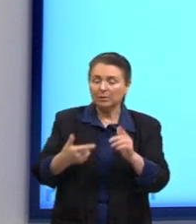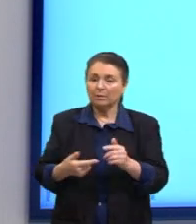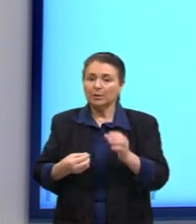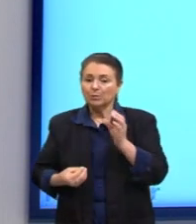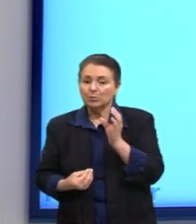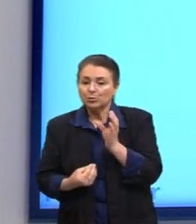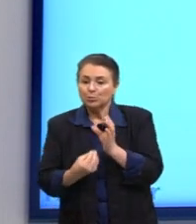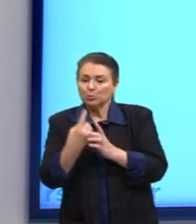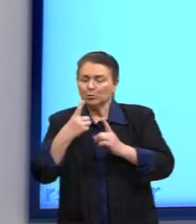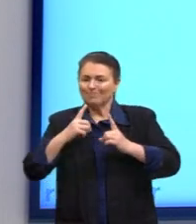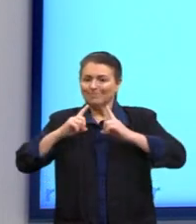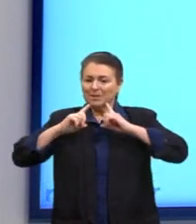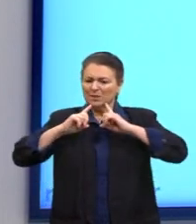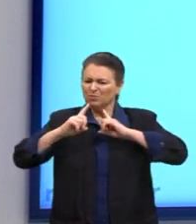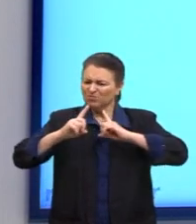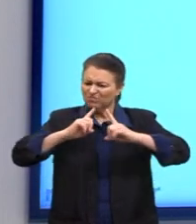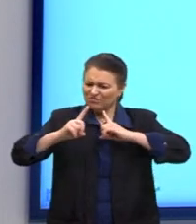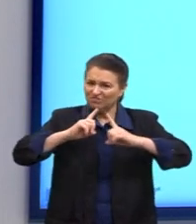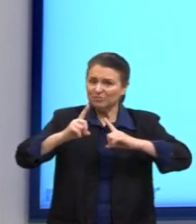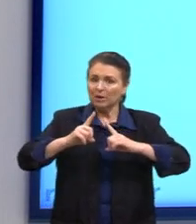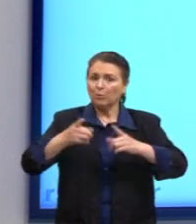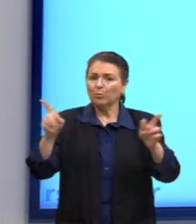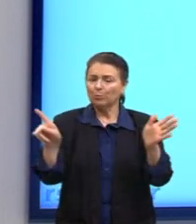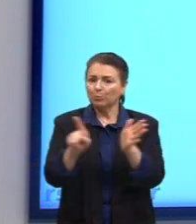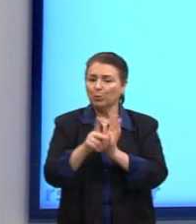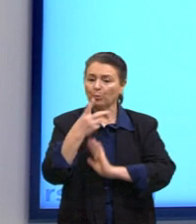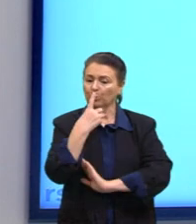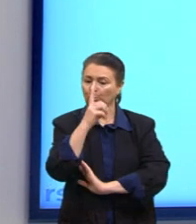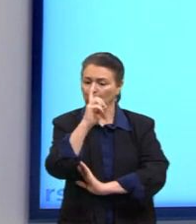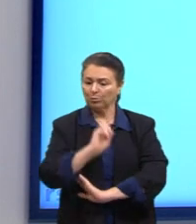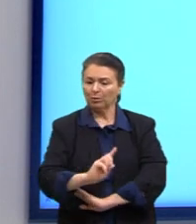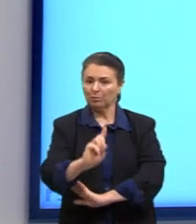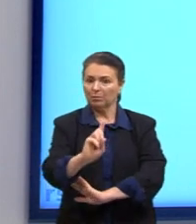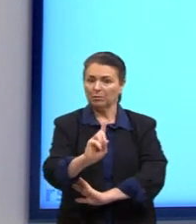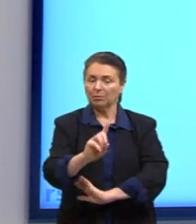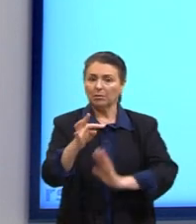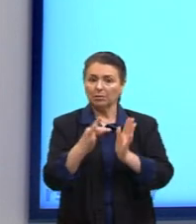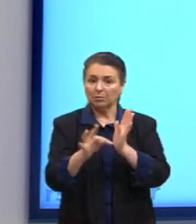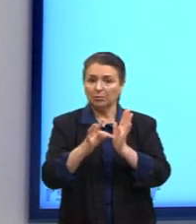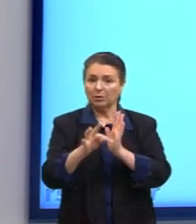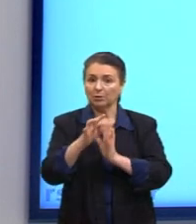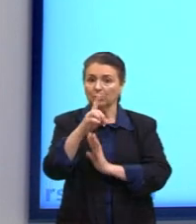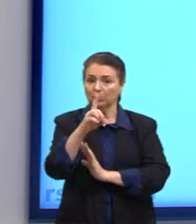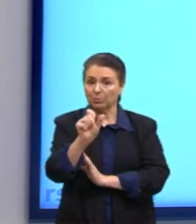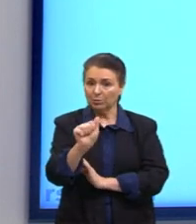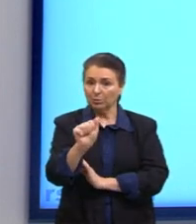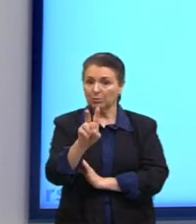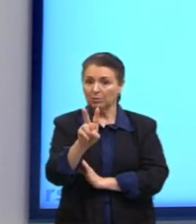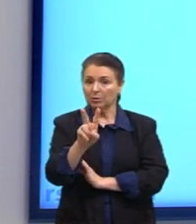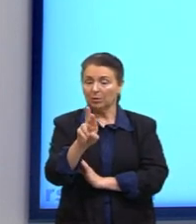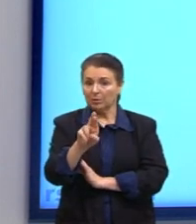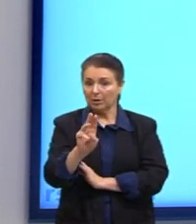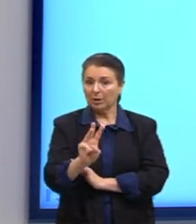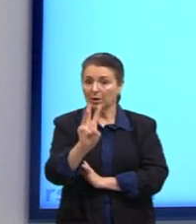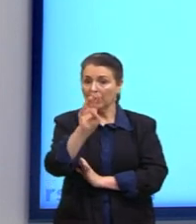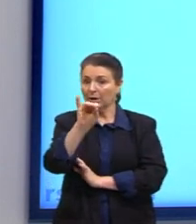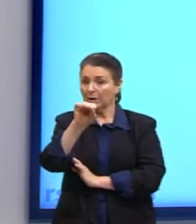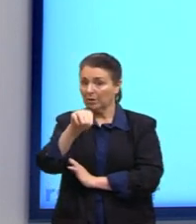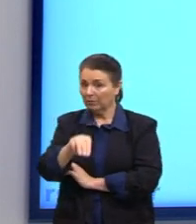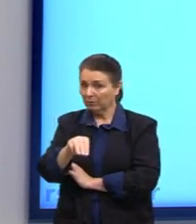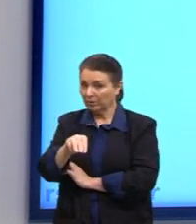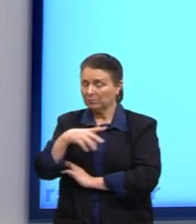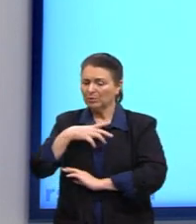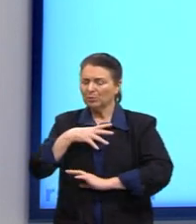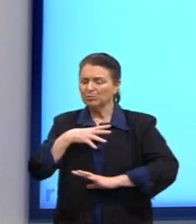em relação ao darwinismo. A teoria darwinista surgem críticas. Então, olha só, são vários